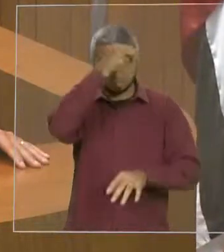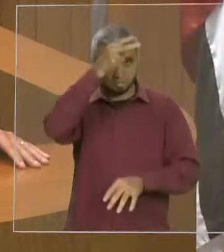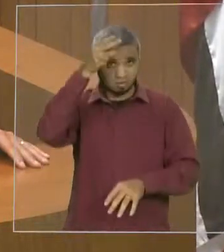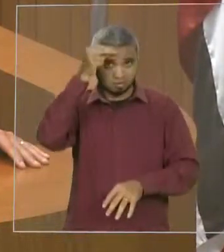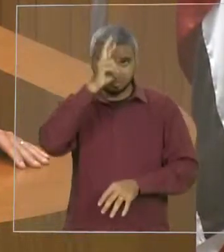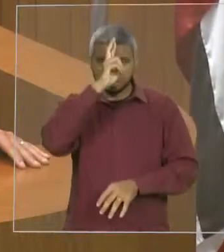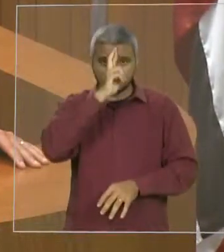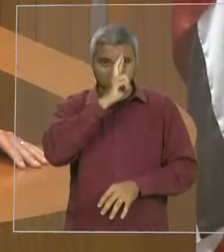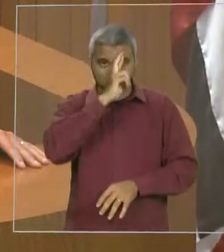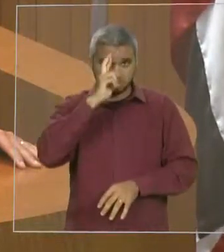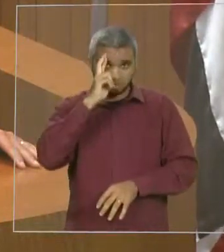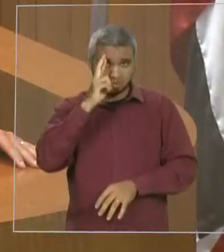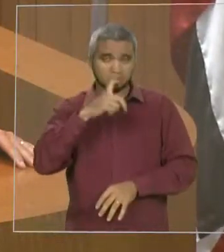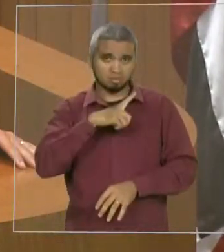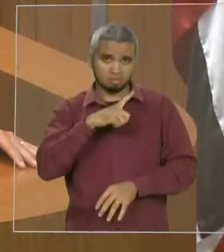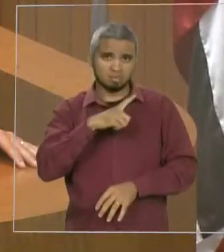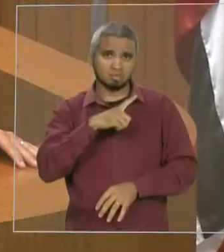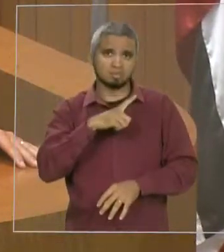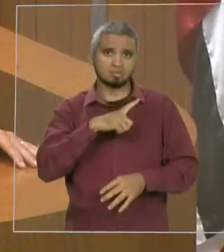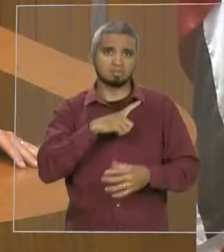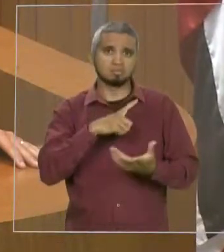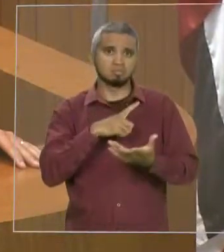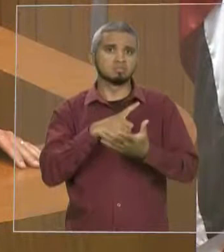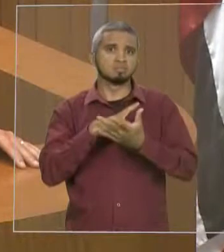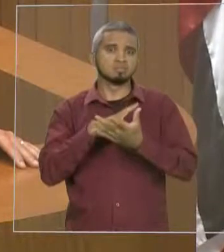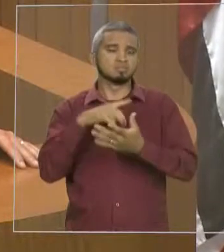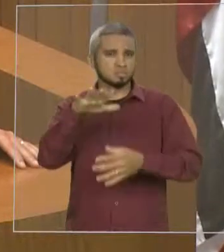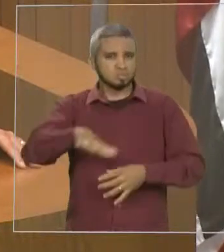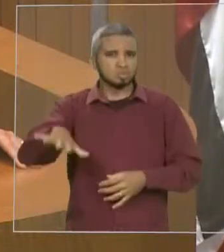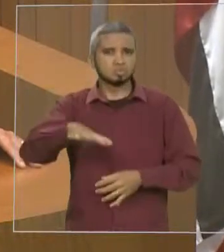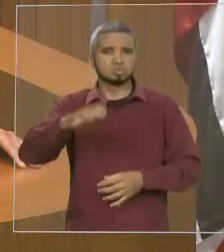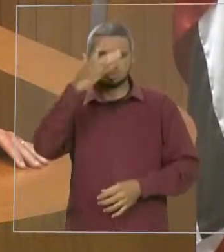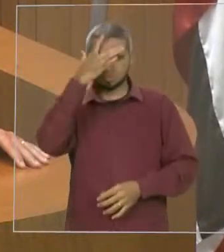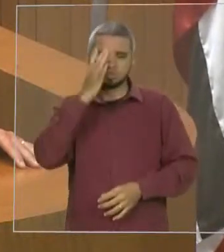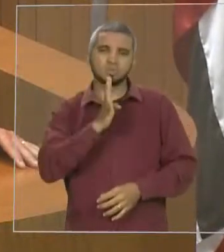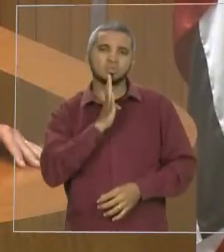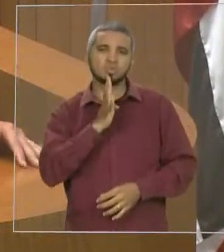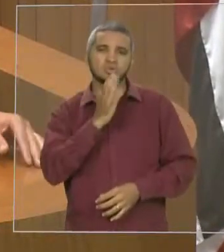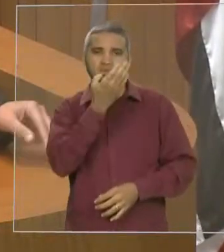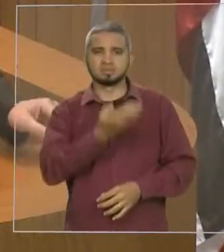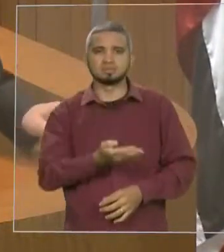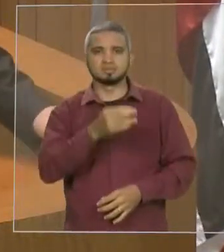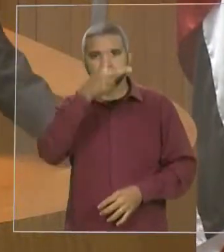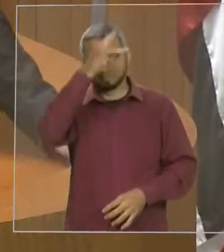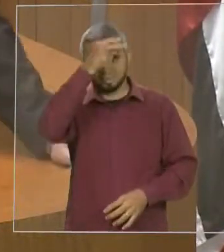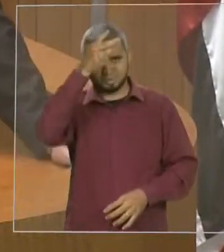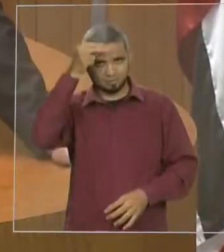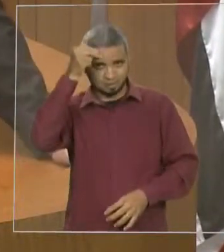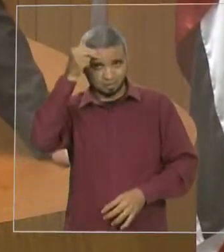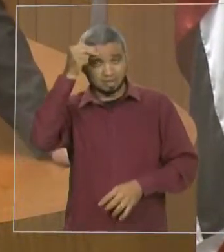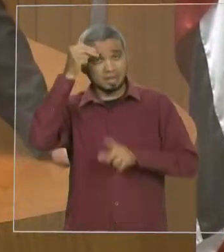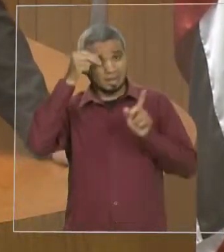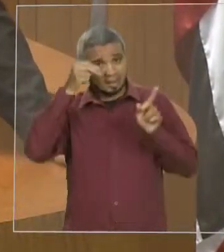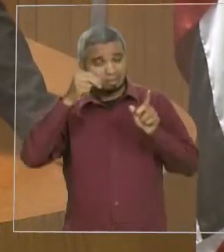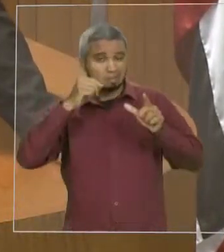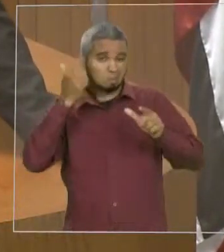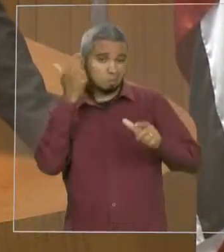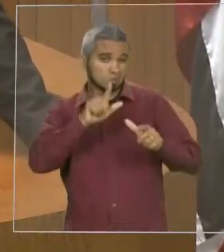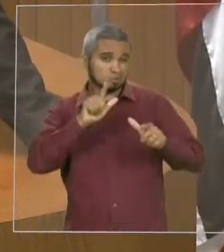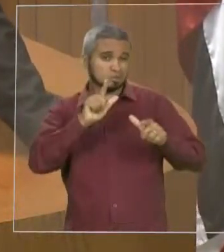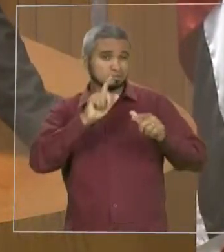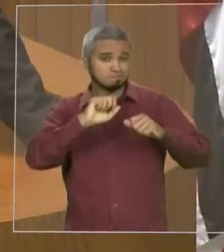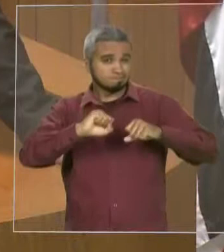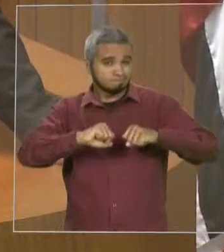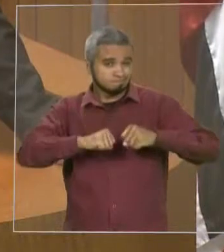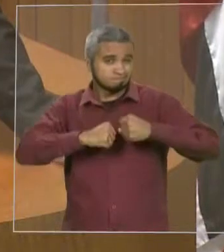gestor que já é conhecido de todos os santaritenses, já é conhecido do Maranhão, vem conseguindo superar a crise com